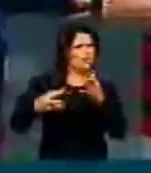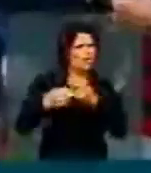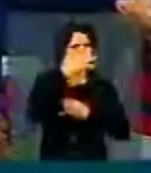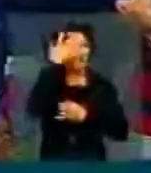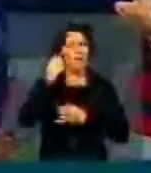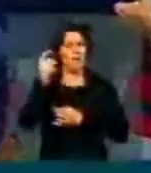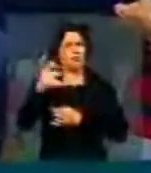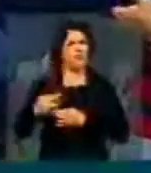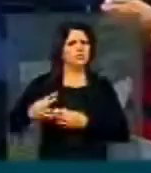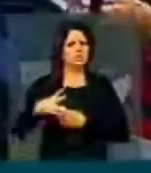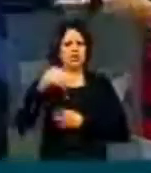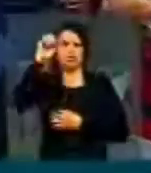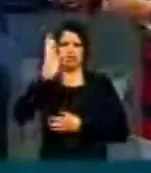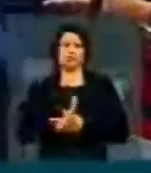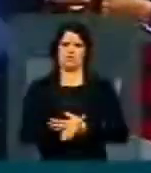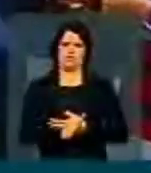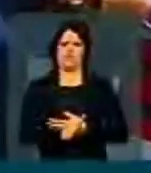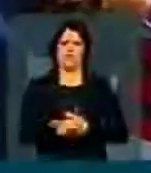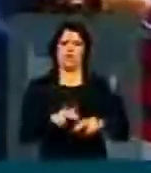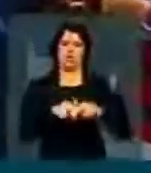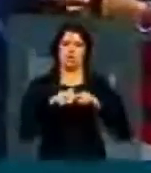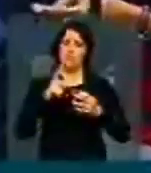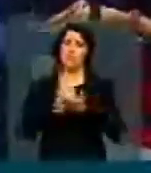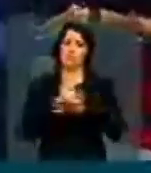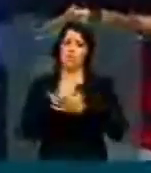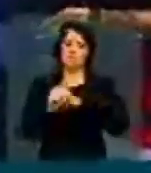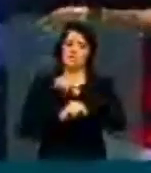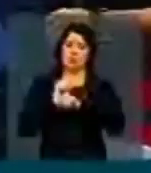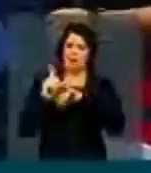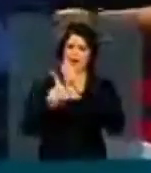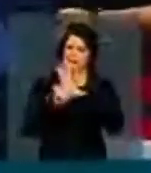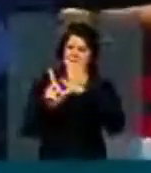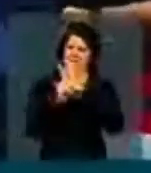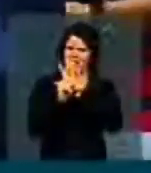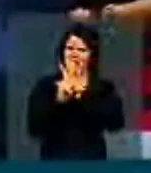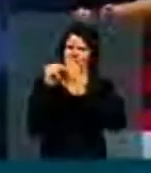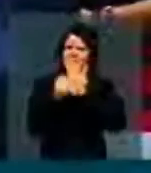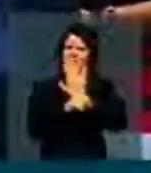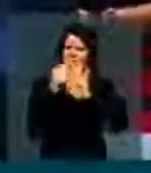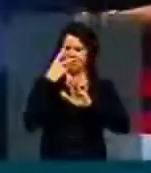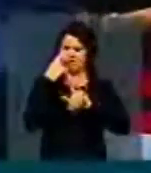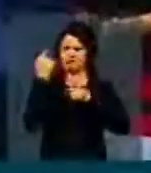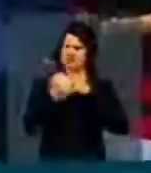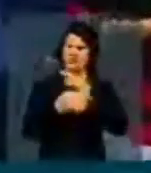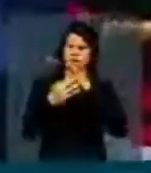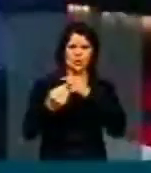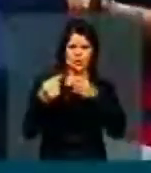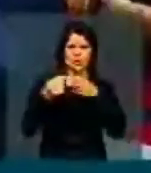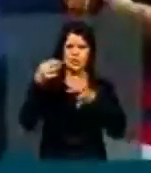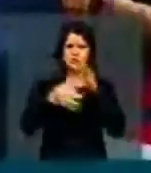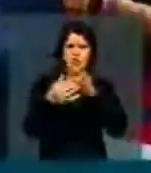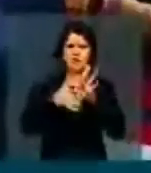aposentados no nosso Brasil. Inclusive, uma lei que é não só uma injustiça, mas ele